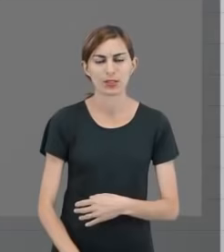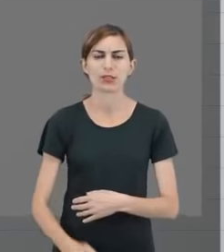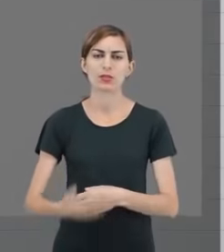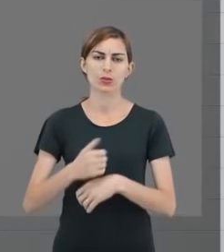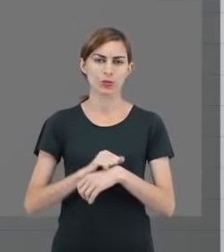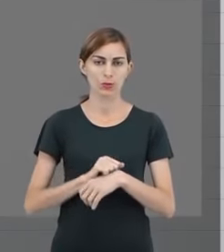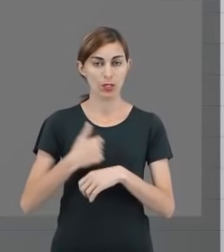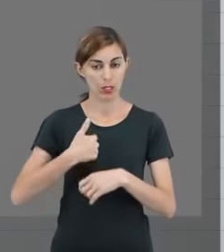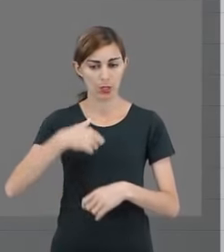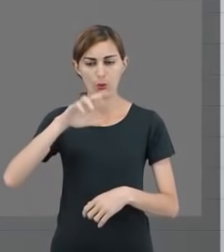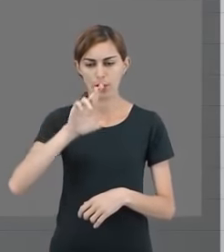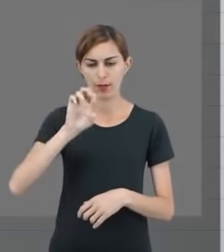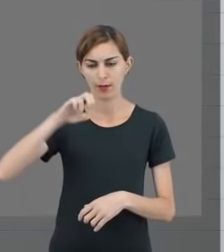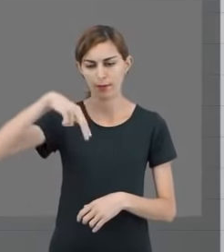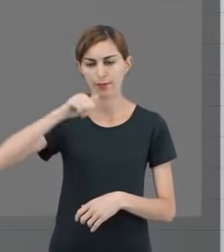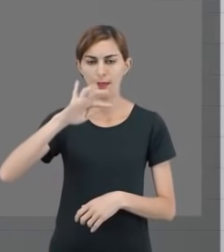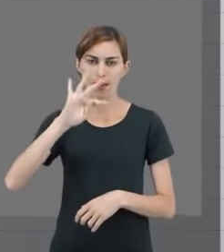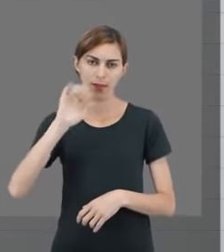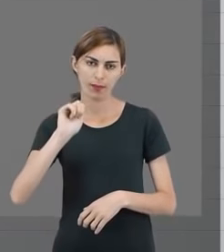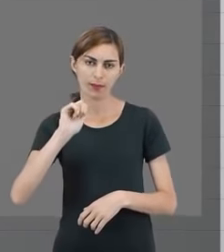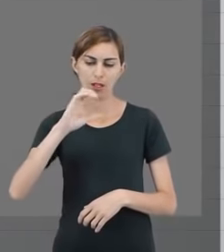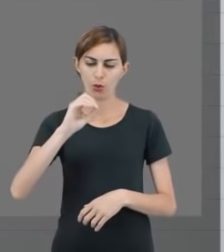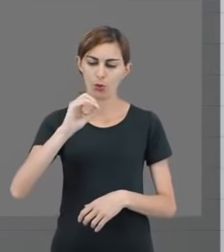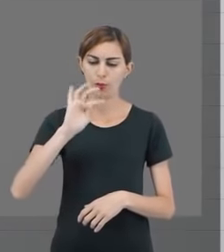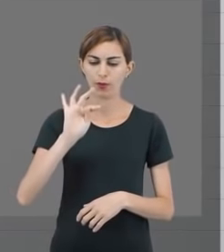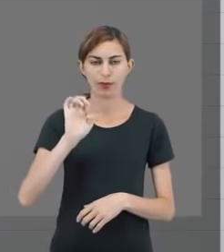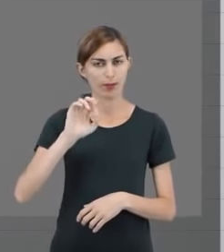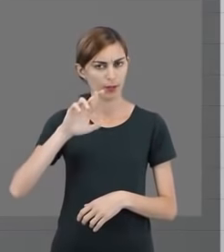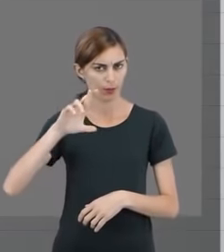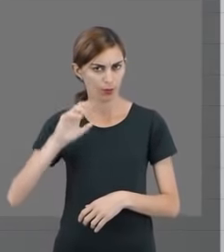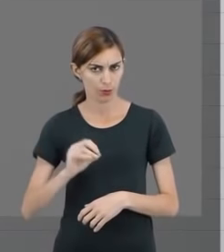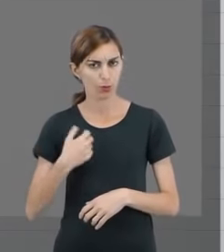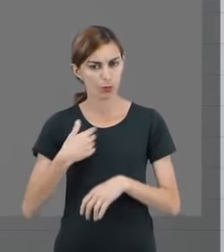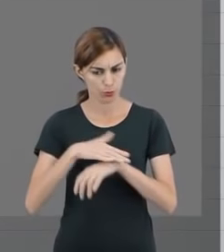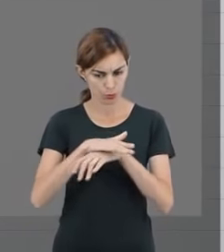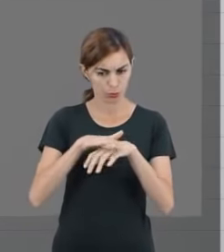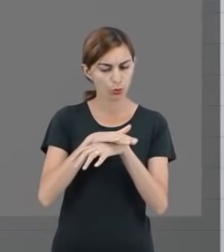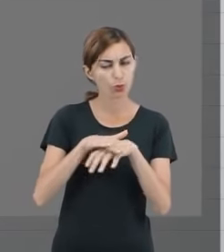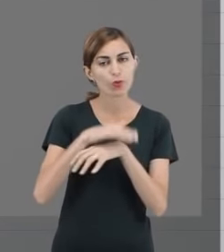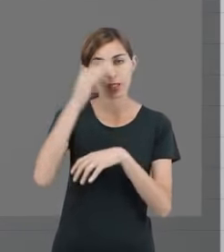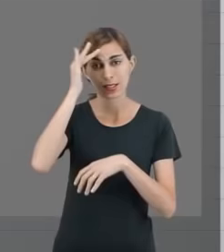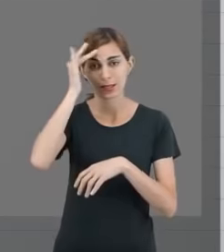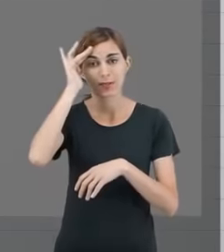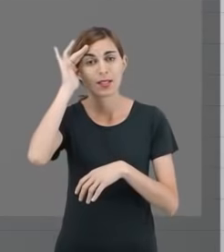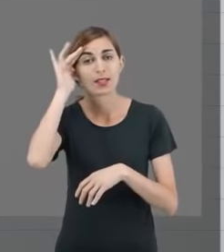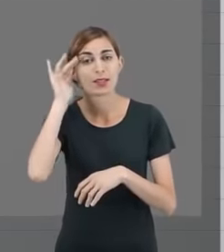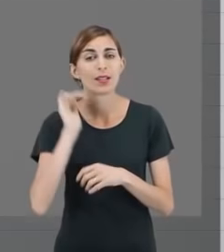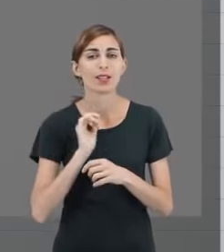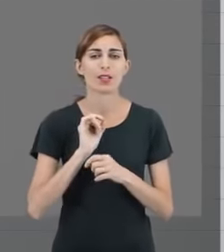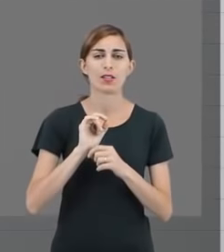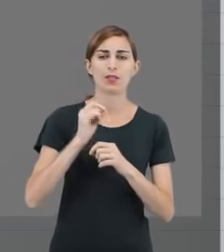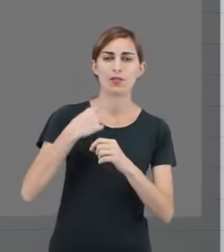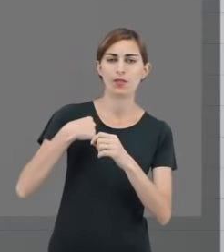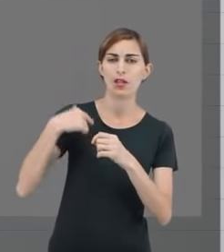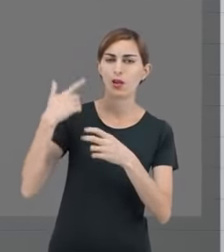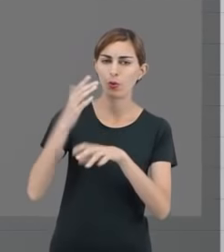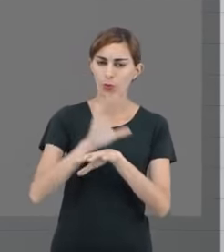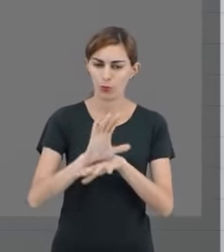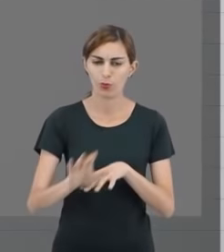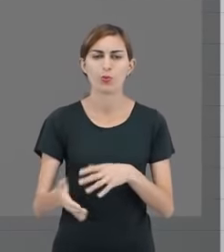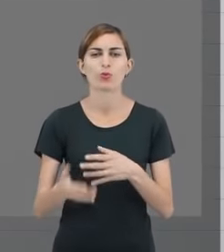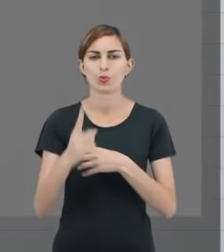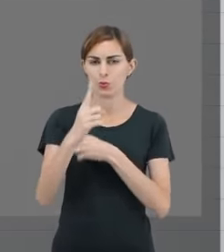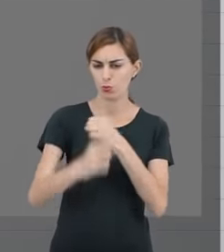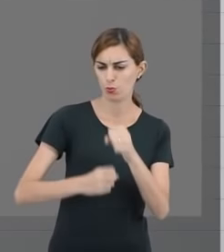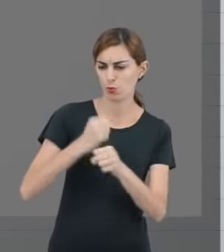Eu sou Renata Altero e hoje a nossa conversa vai ser para entender um pouco do que lhe aguarda ao longo desse